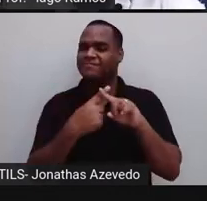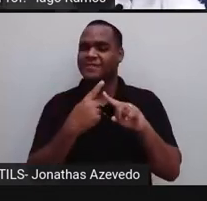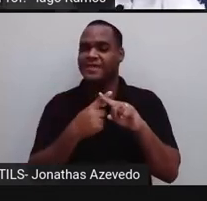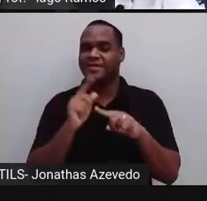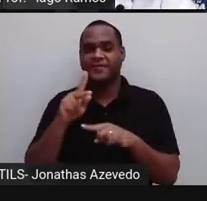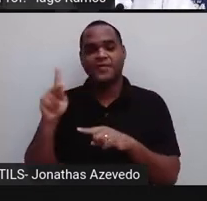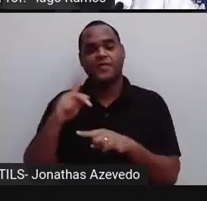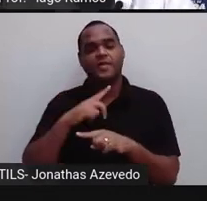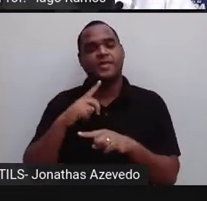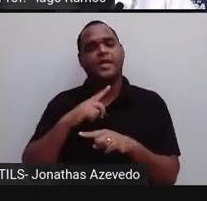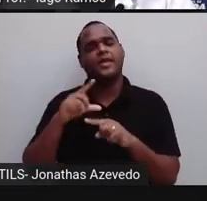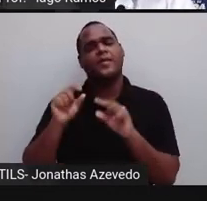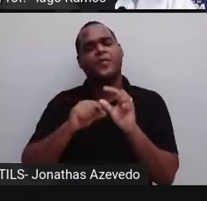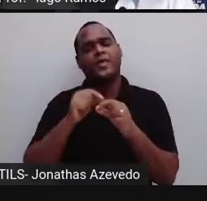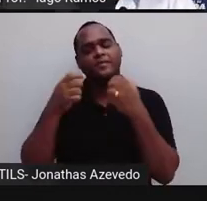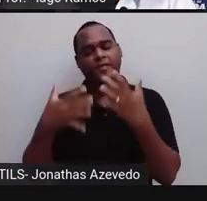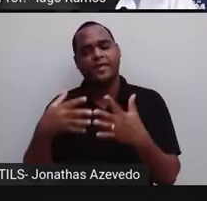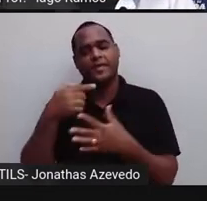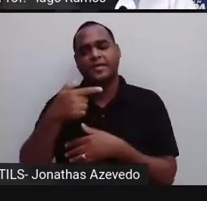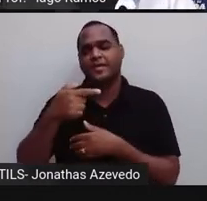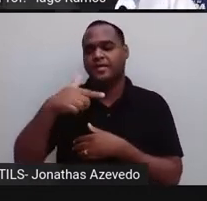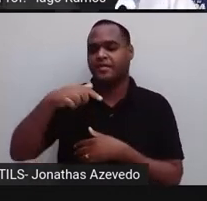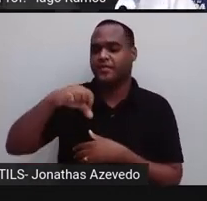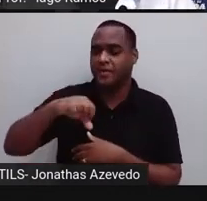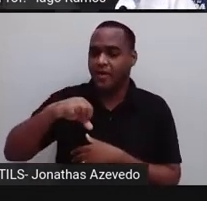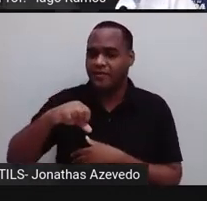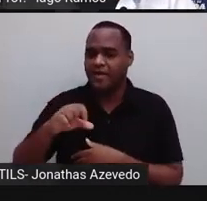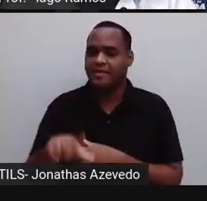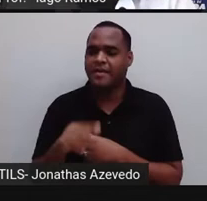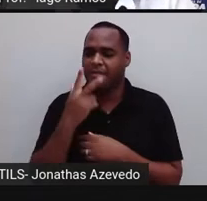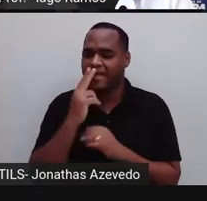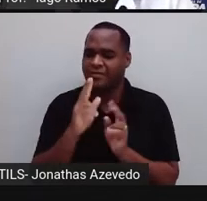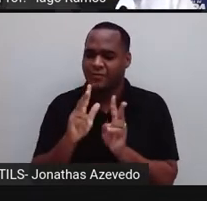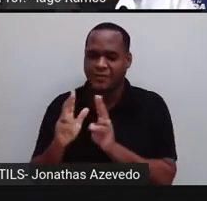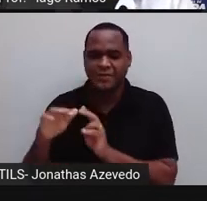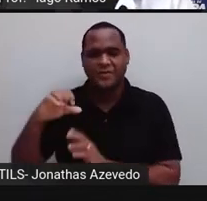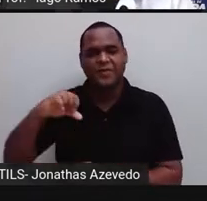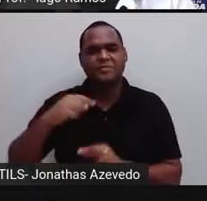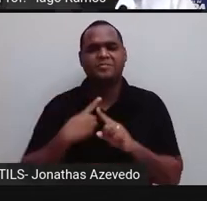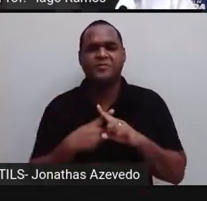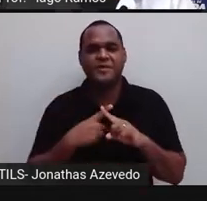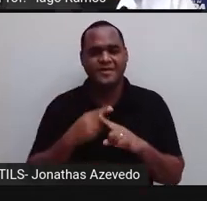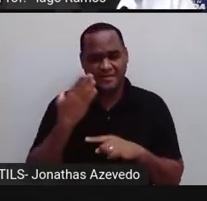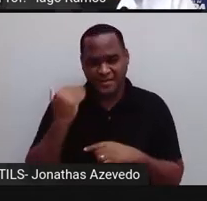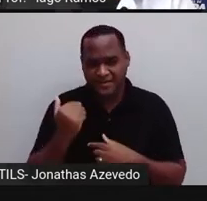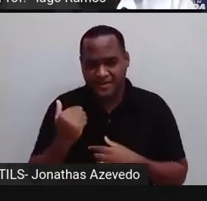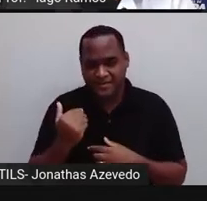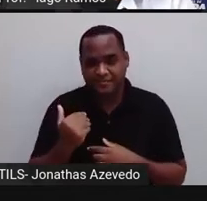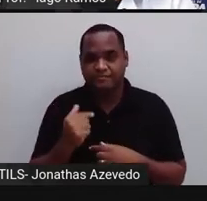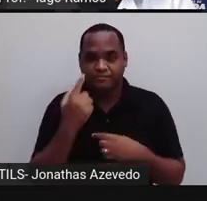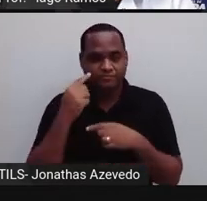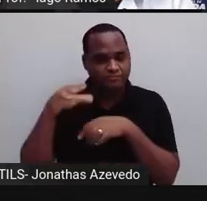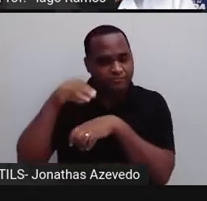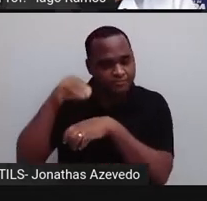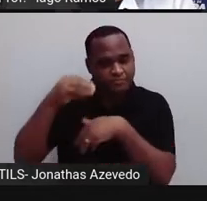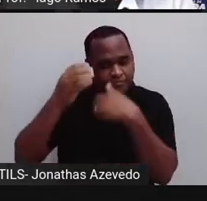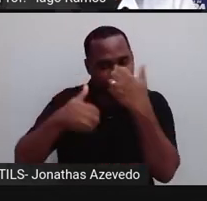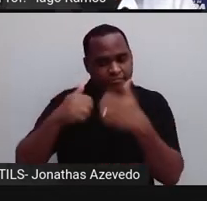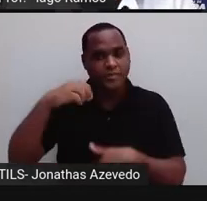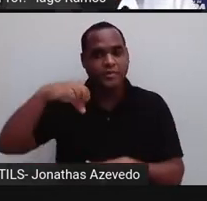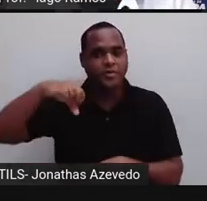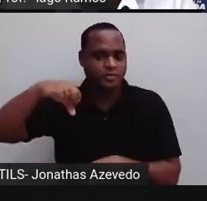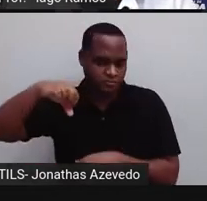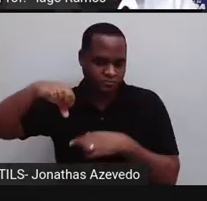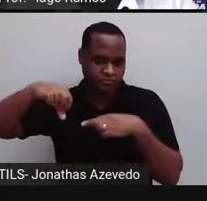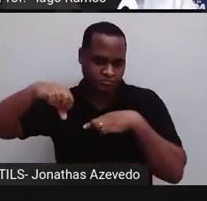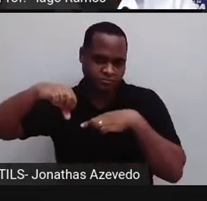a raiz cúbica de 729 é igual a 9? Por que se a gente pegar esse 9, tá?